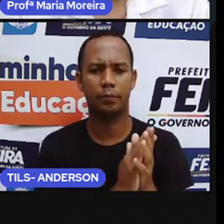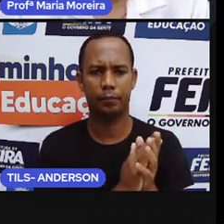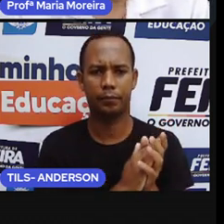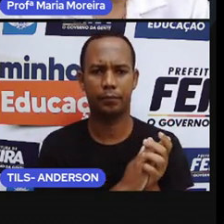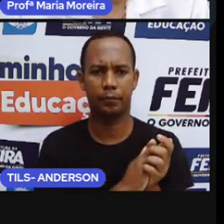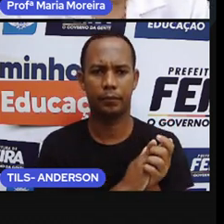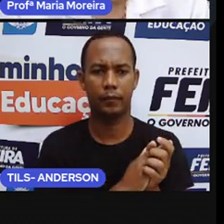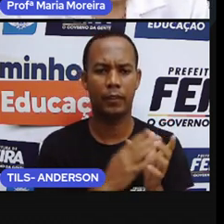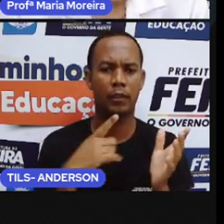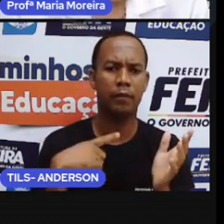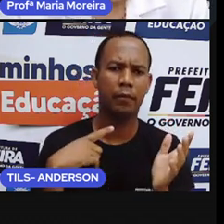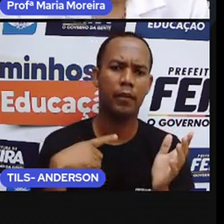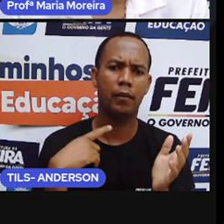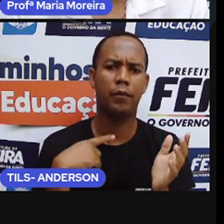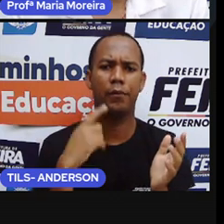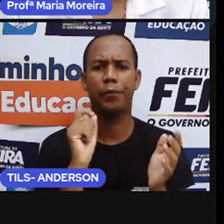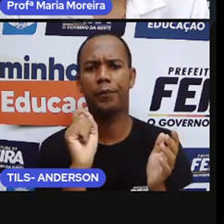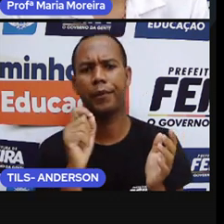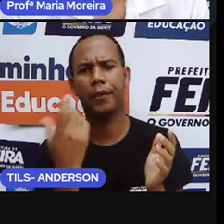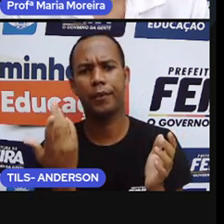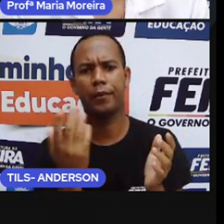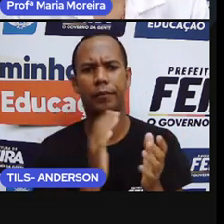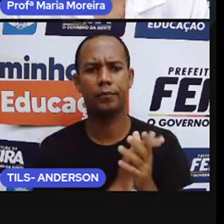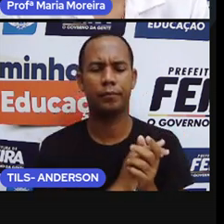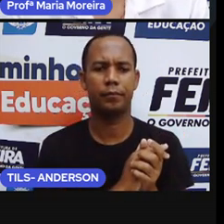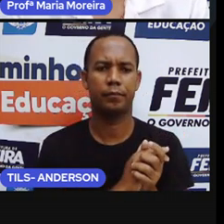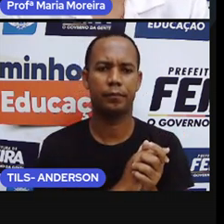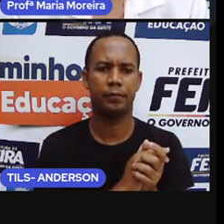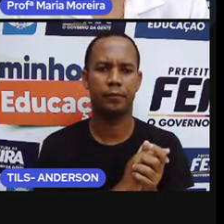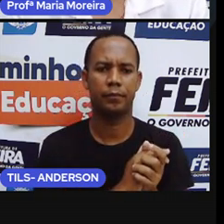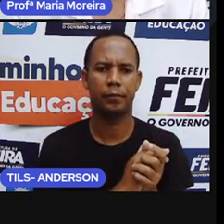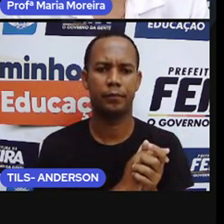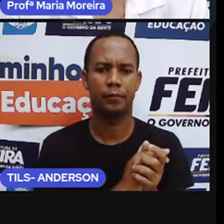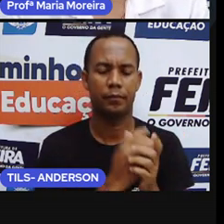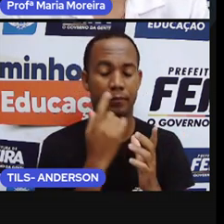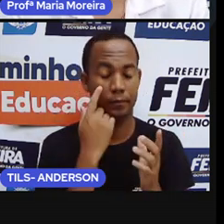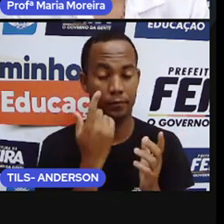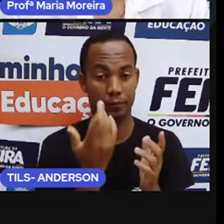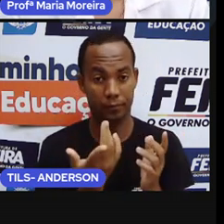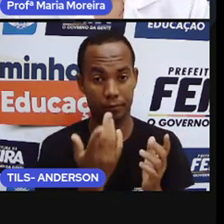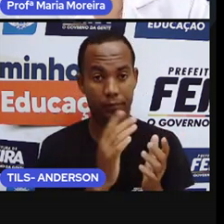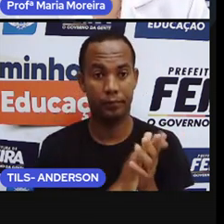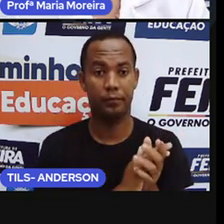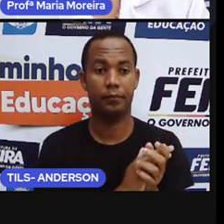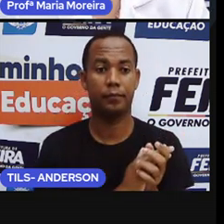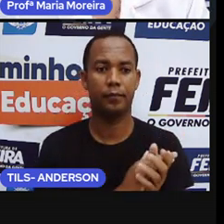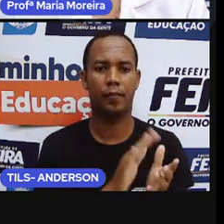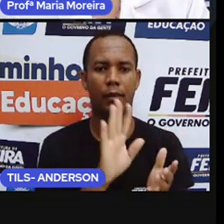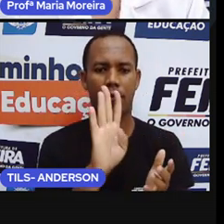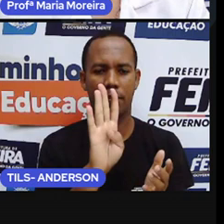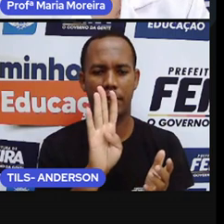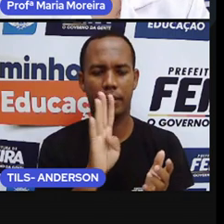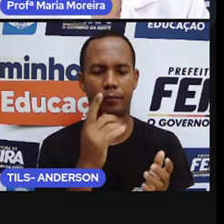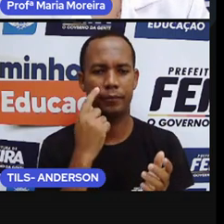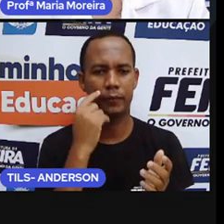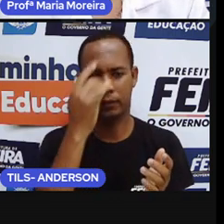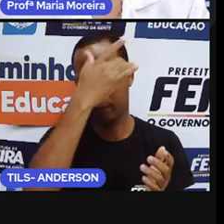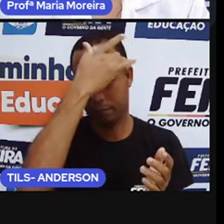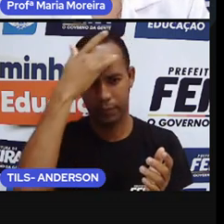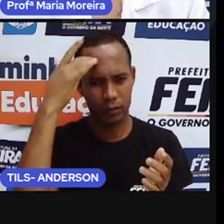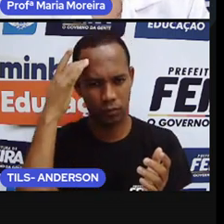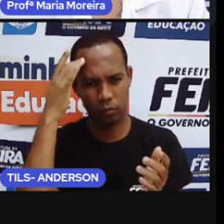Né? O que tem aqui nesta imagem? Então, vamos lá. Letra B. As pessoas